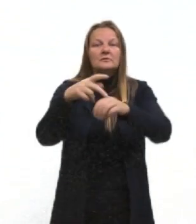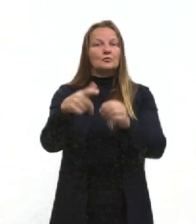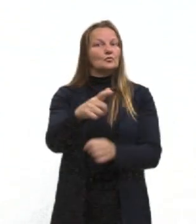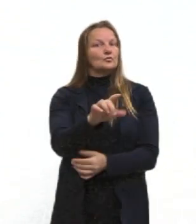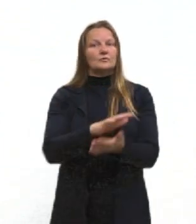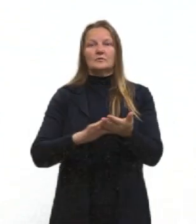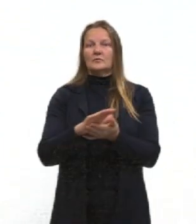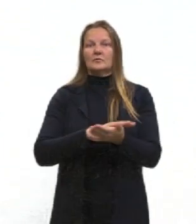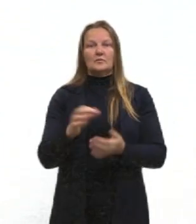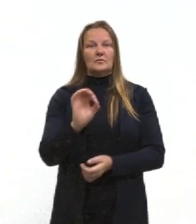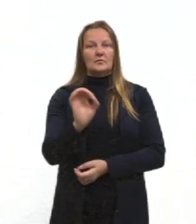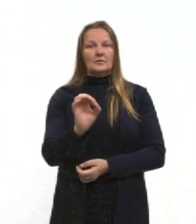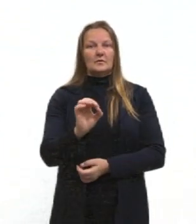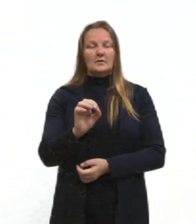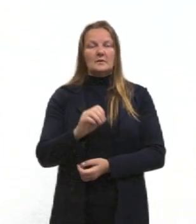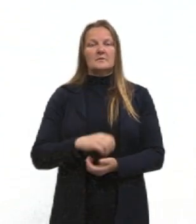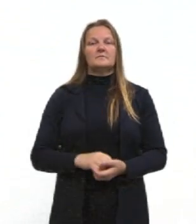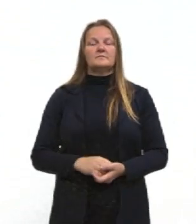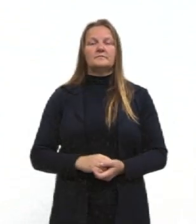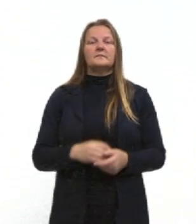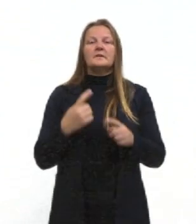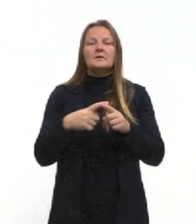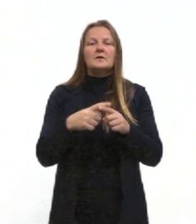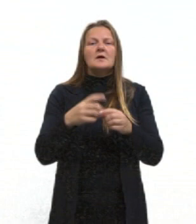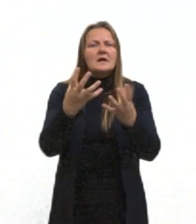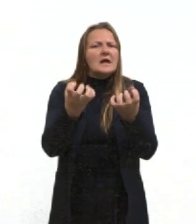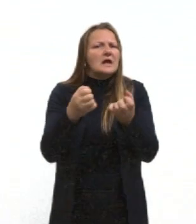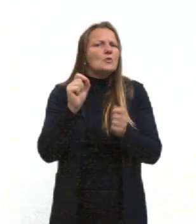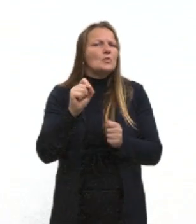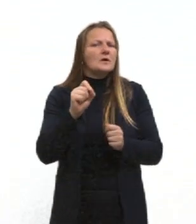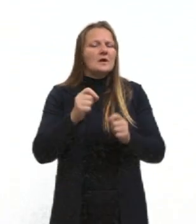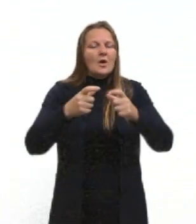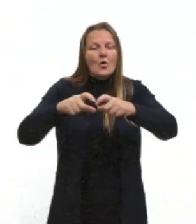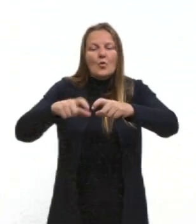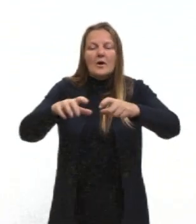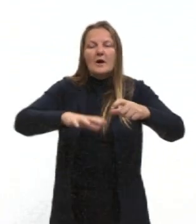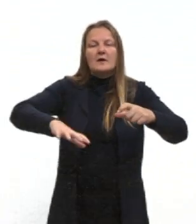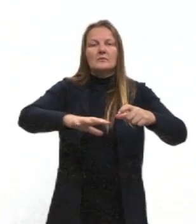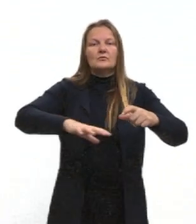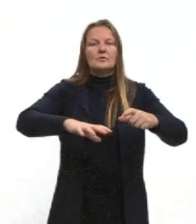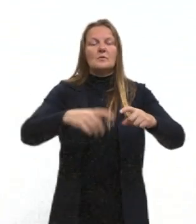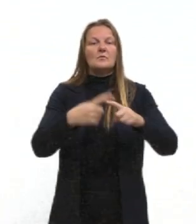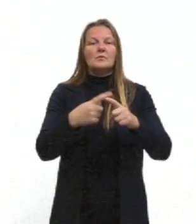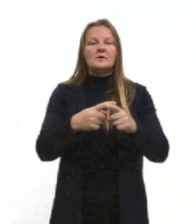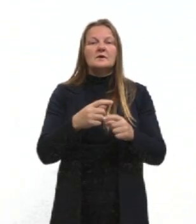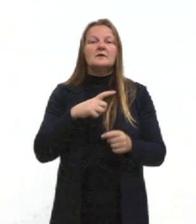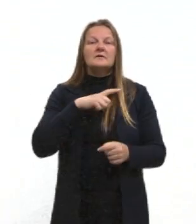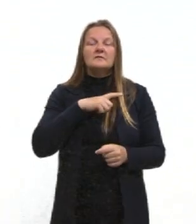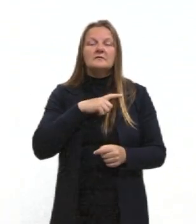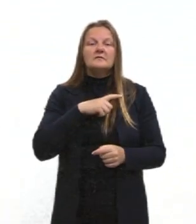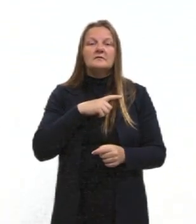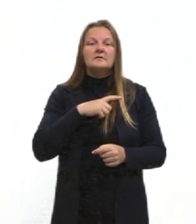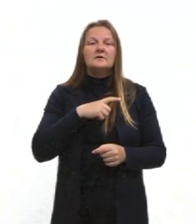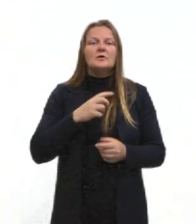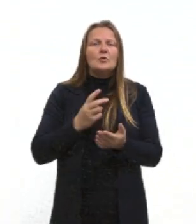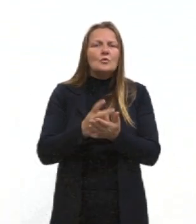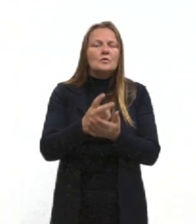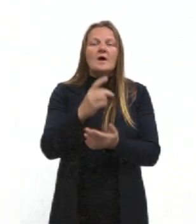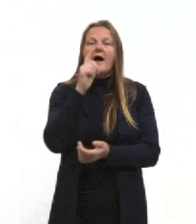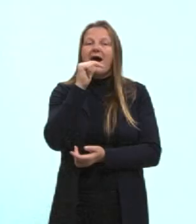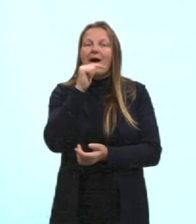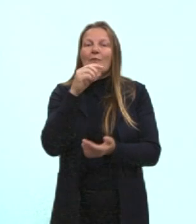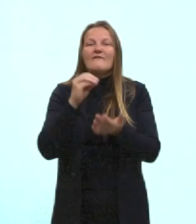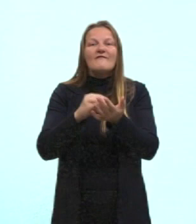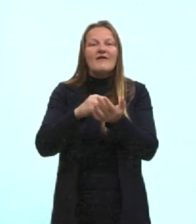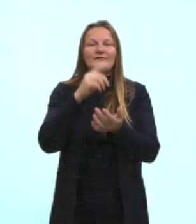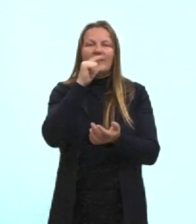a esse povo, né, que eles querem justamente um local deles é por causa da quantidade de água, né, a